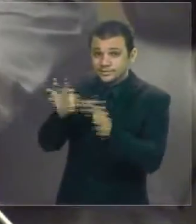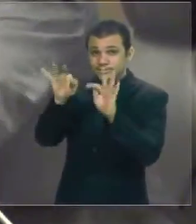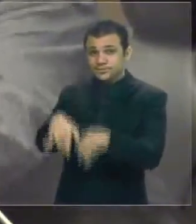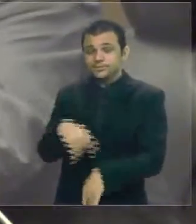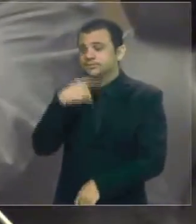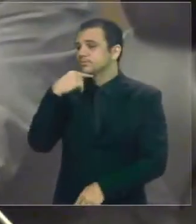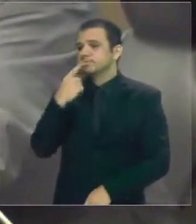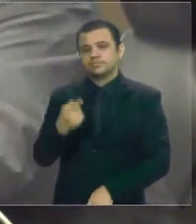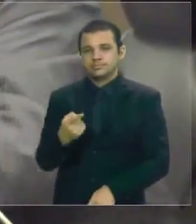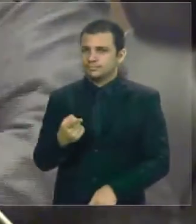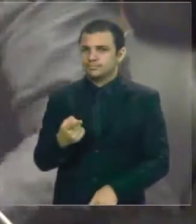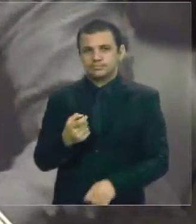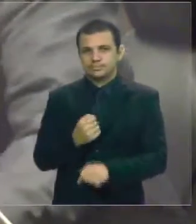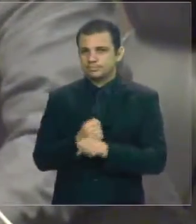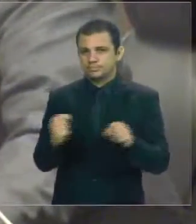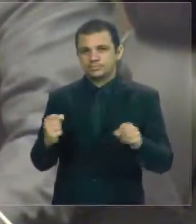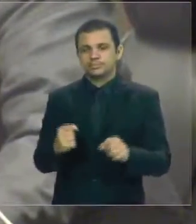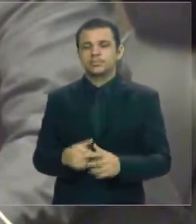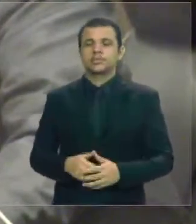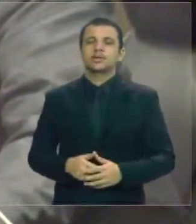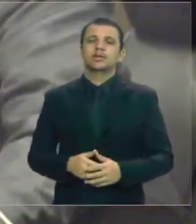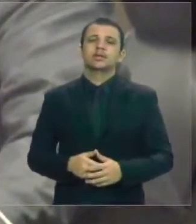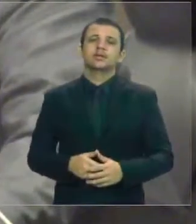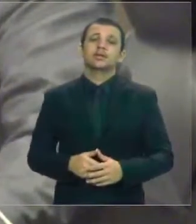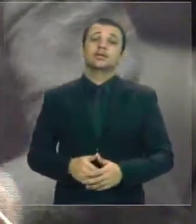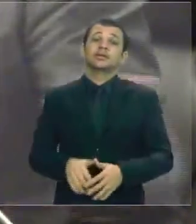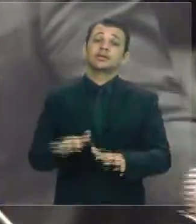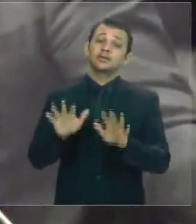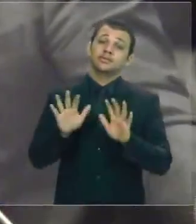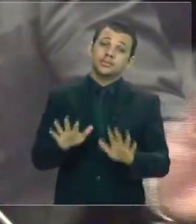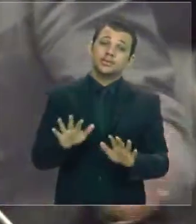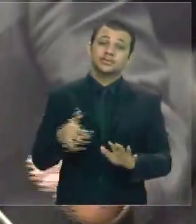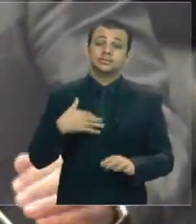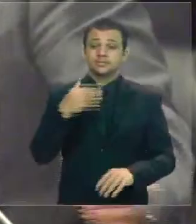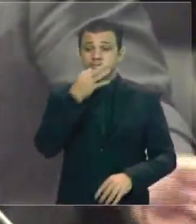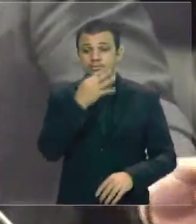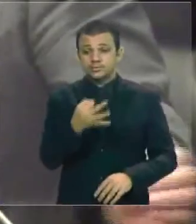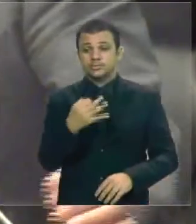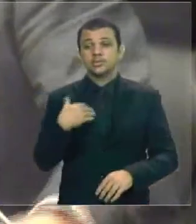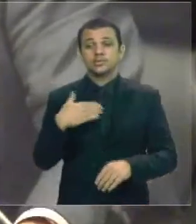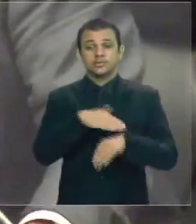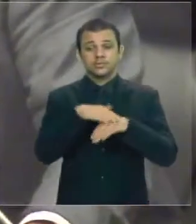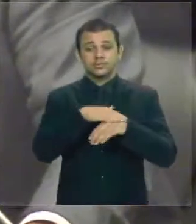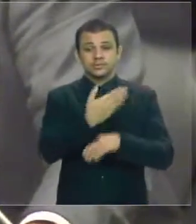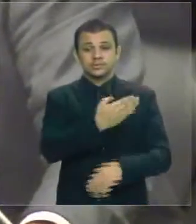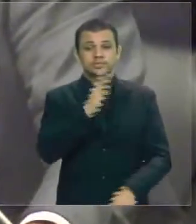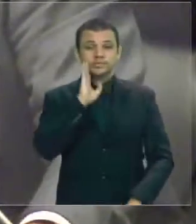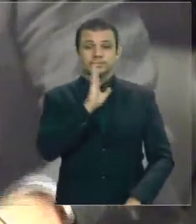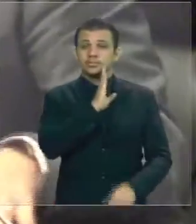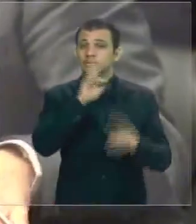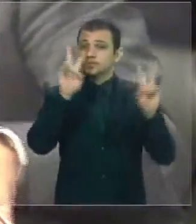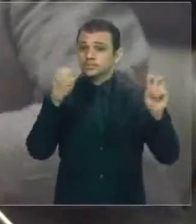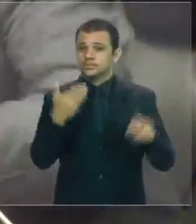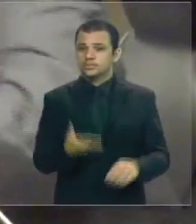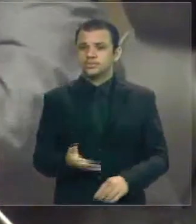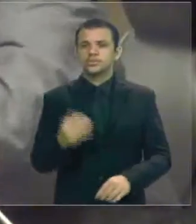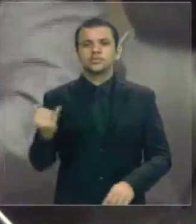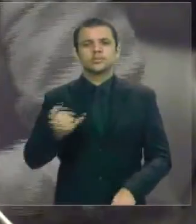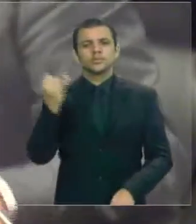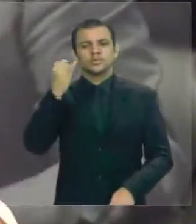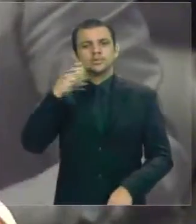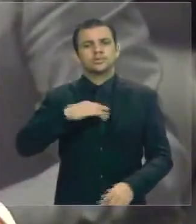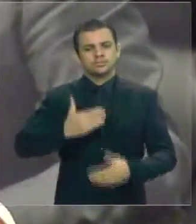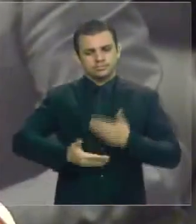durante toda a audiência, deputado, mas eu acho que conversava com o deputado Bira aqui exatamente sobre esse assunto, da importância de